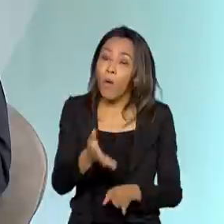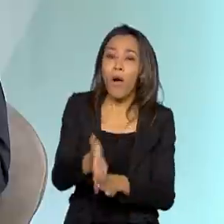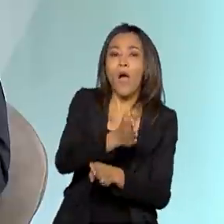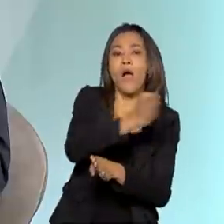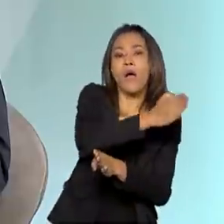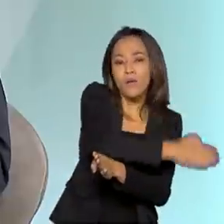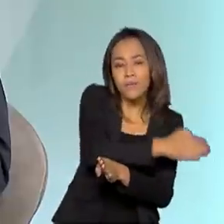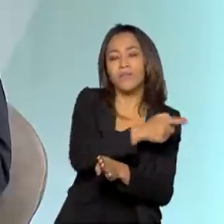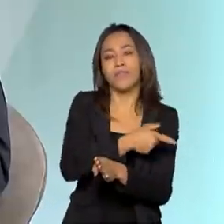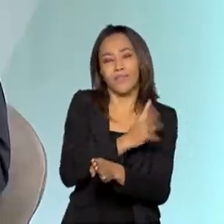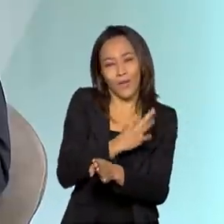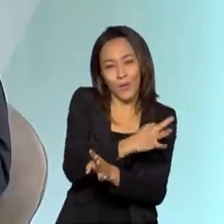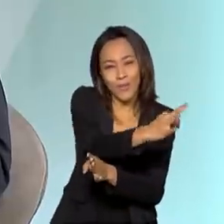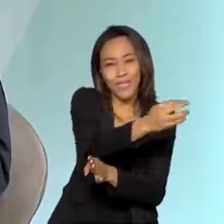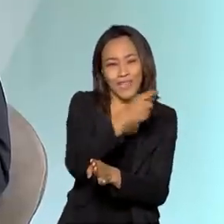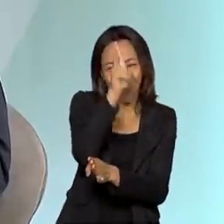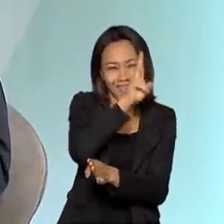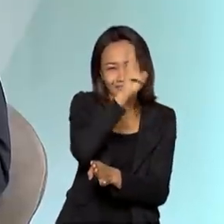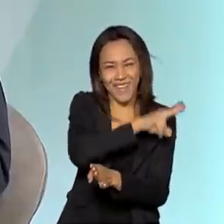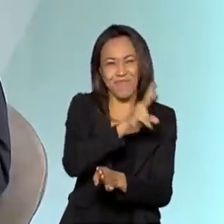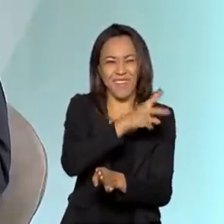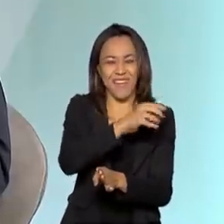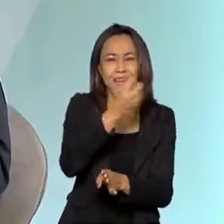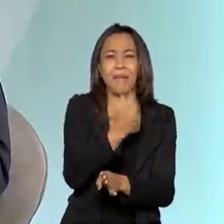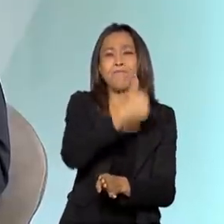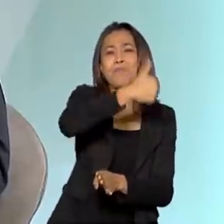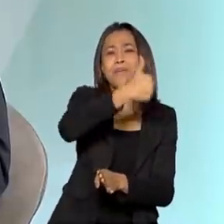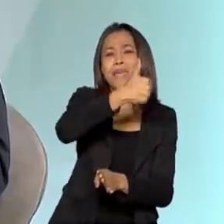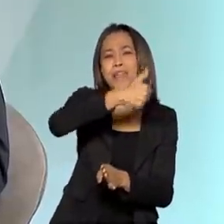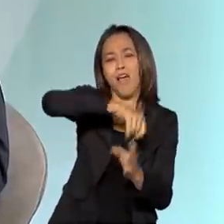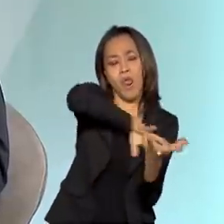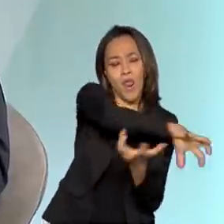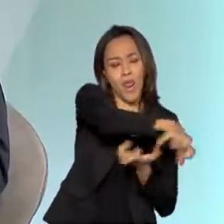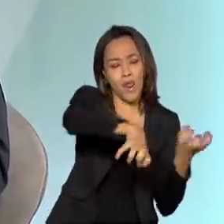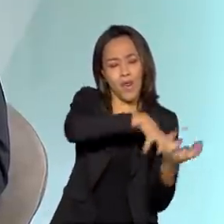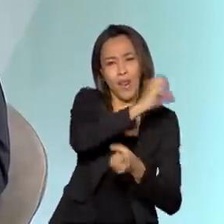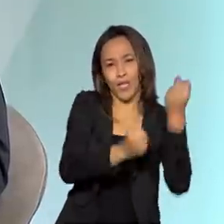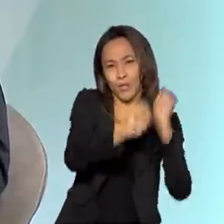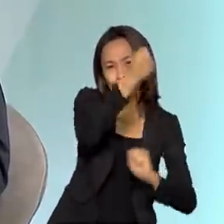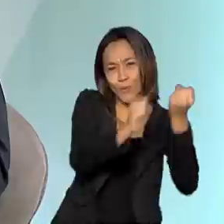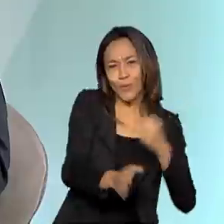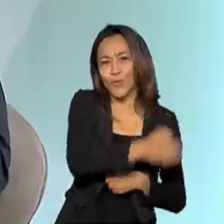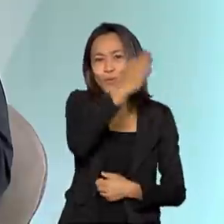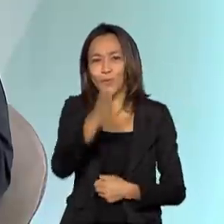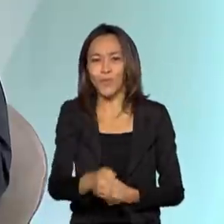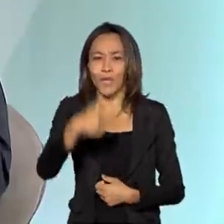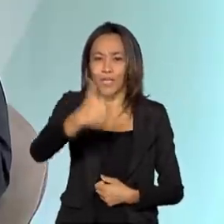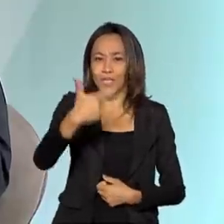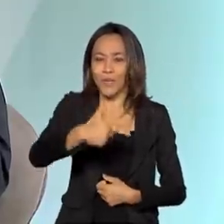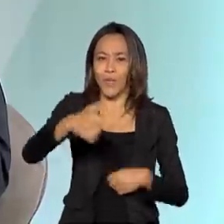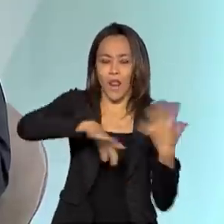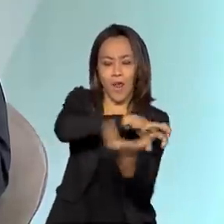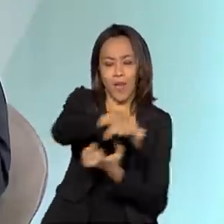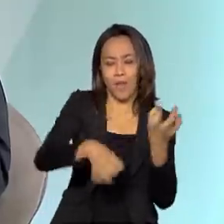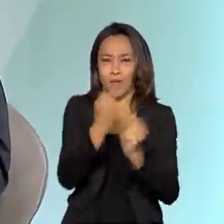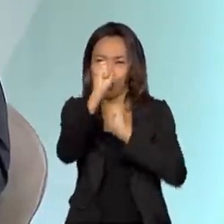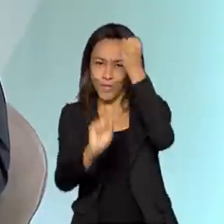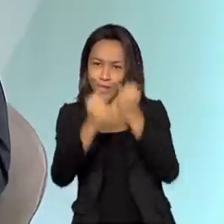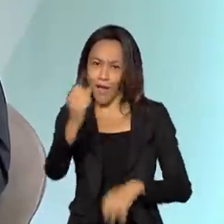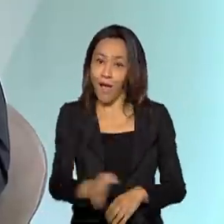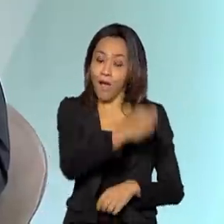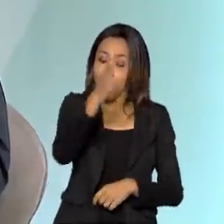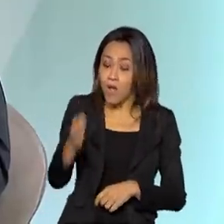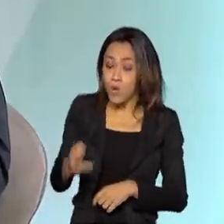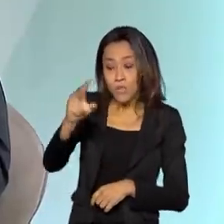como motor a vapor na primeira revolução industrial, como foi a eletricidade na segunda revolução industrial, o 5G associado com